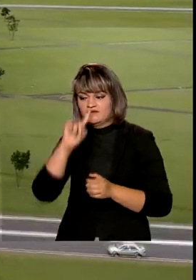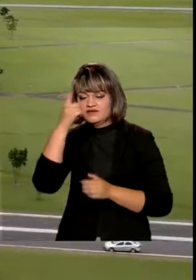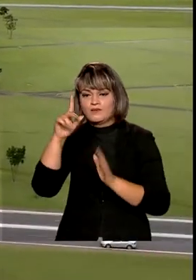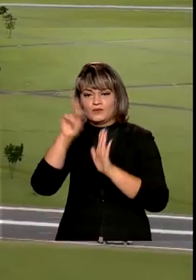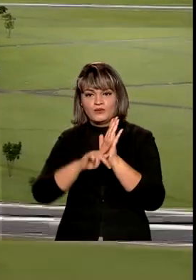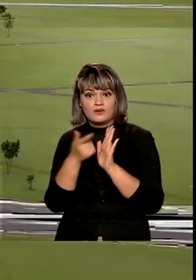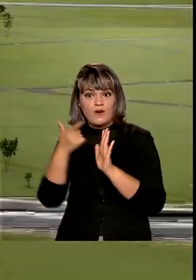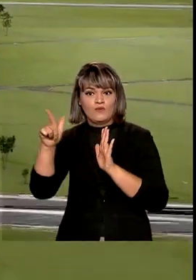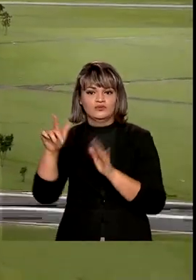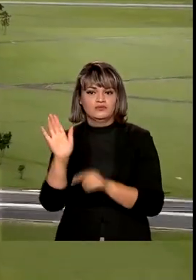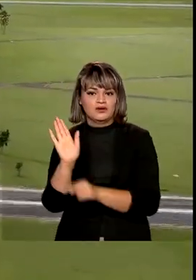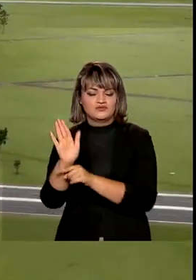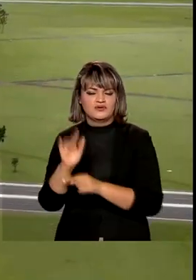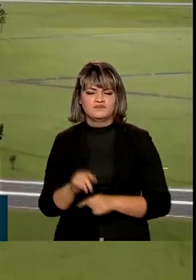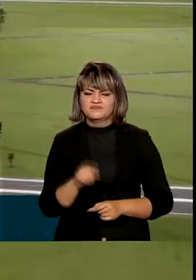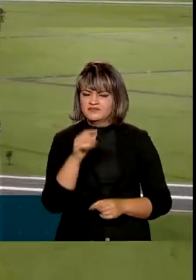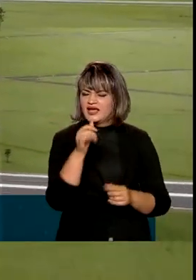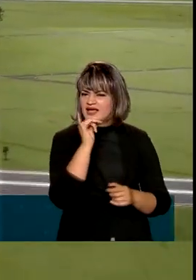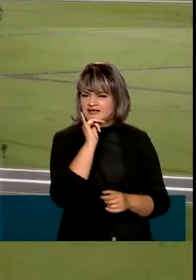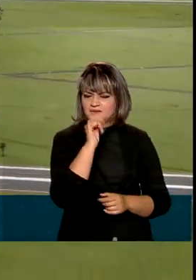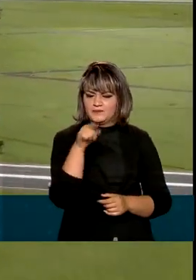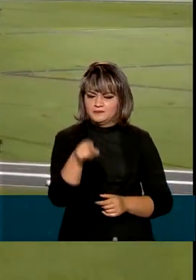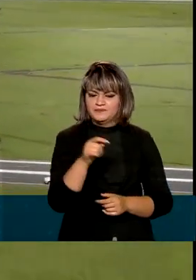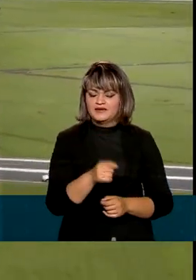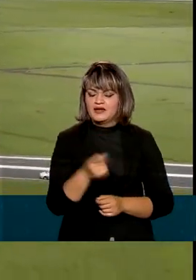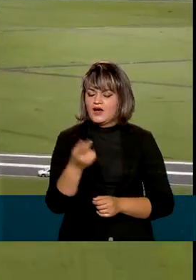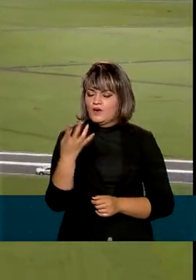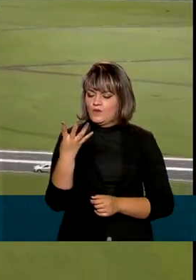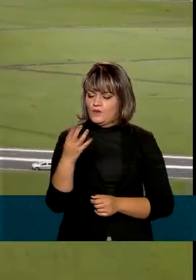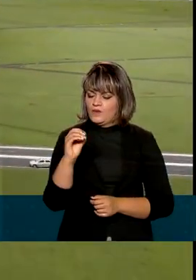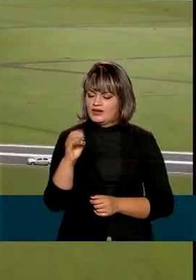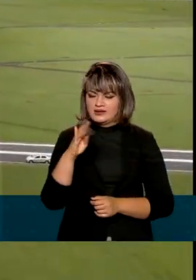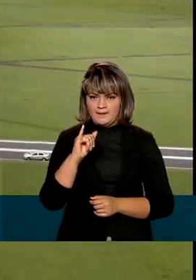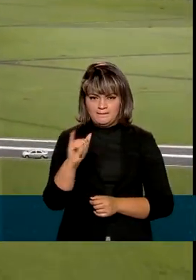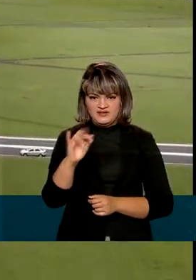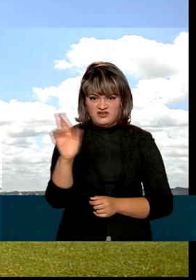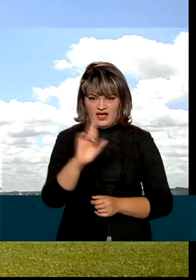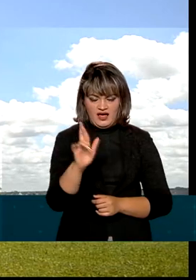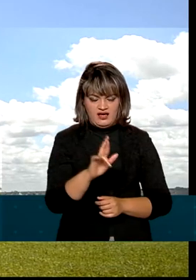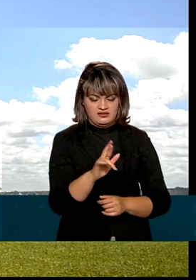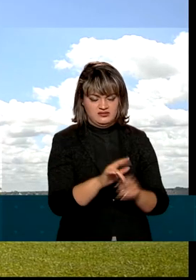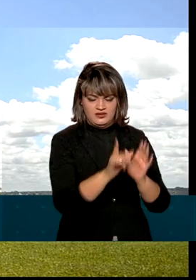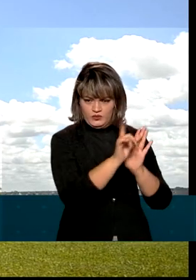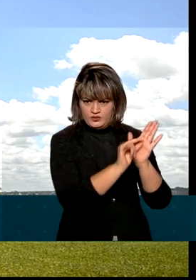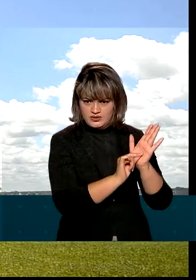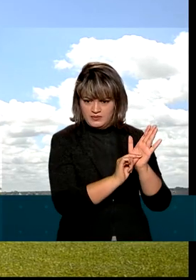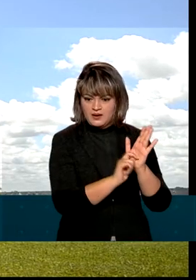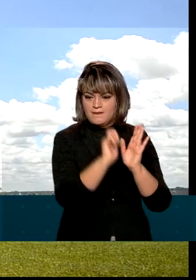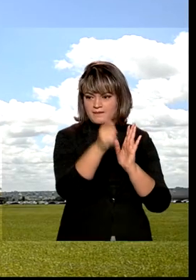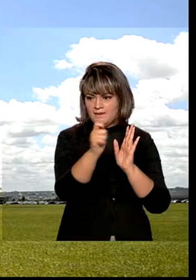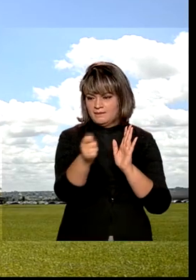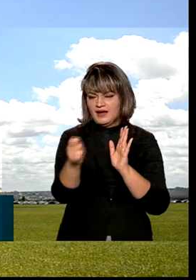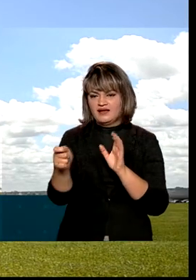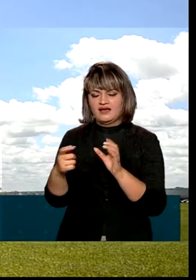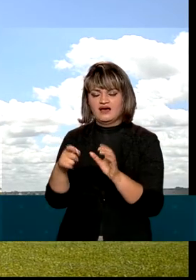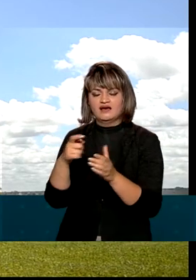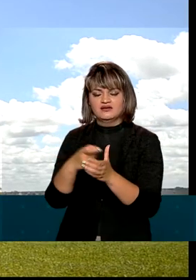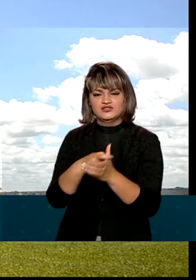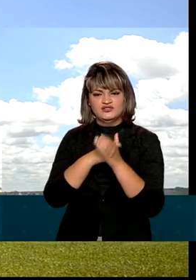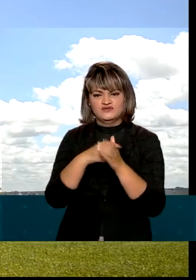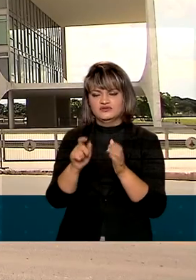Uma das saídas é reservar cerca de 40 bilhões de reais do orçamento para pagar os precatórios em